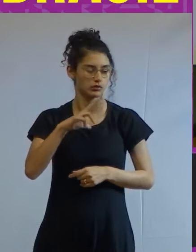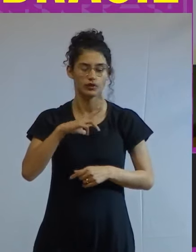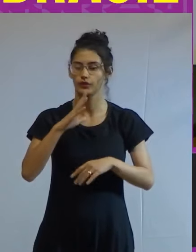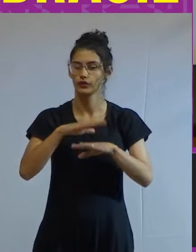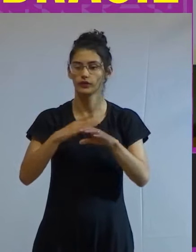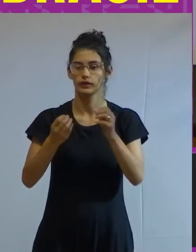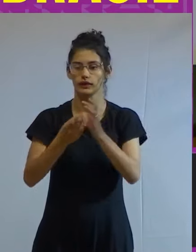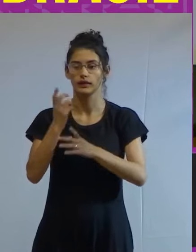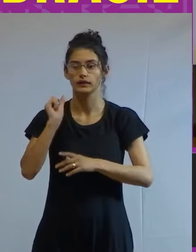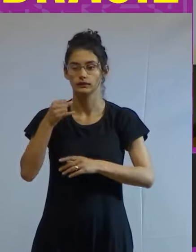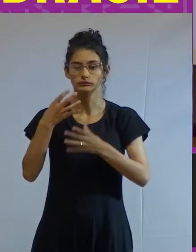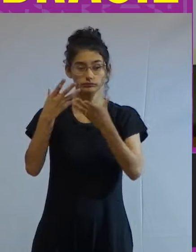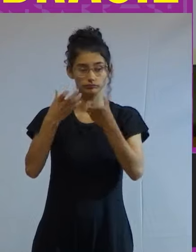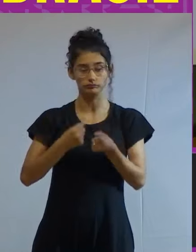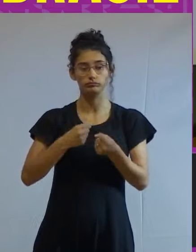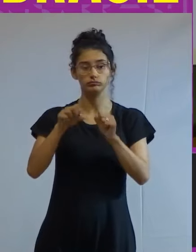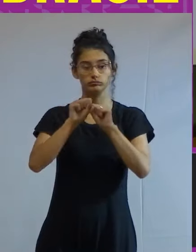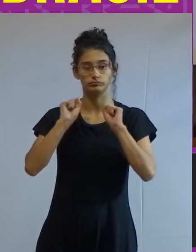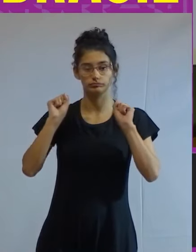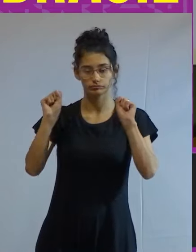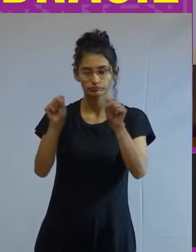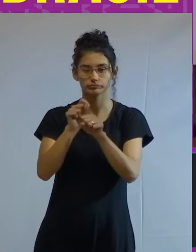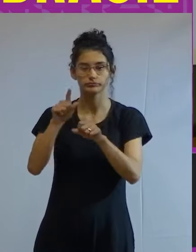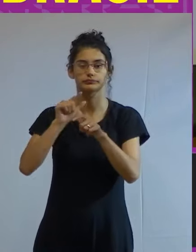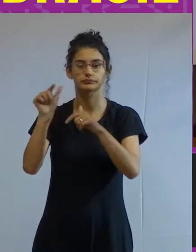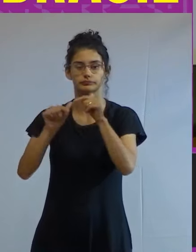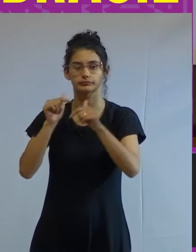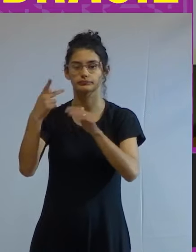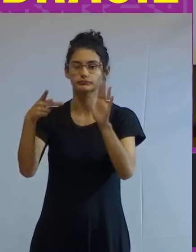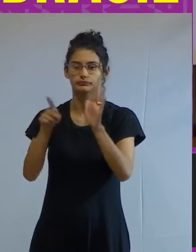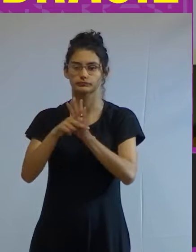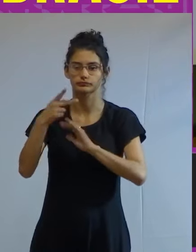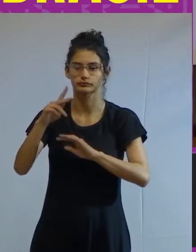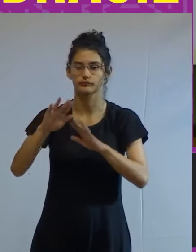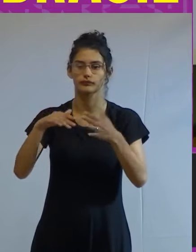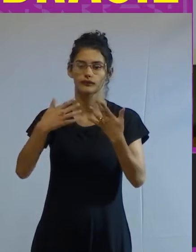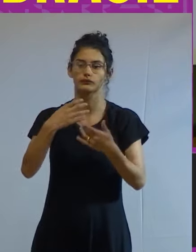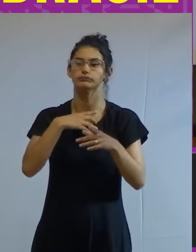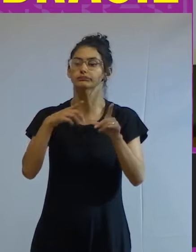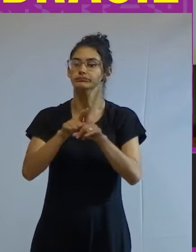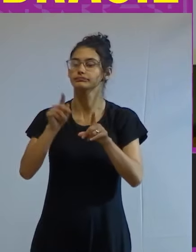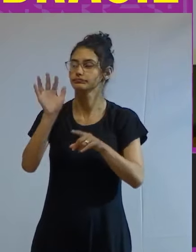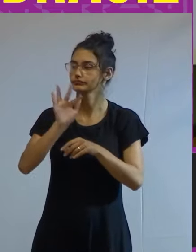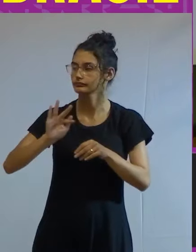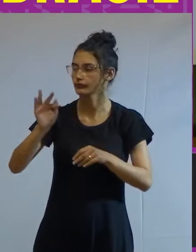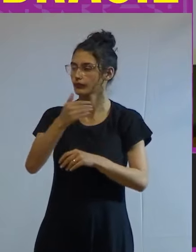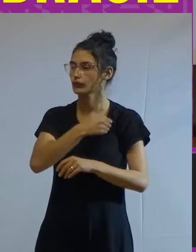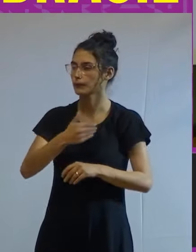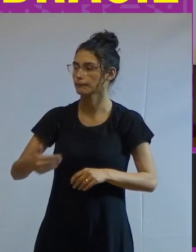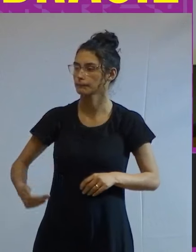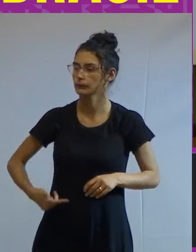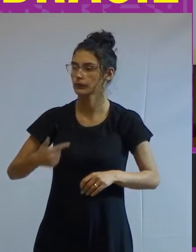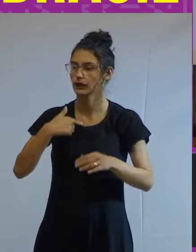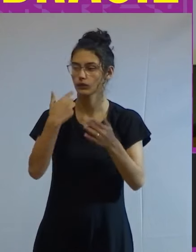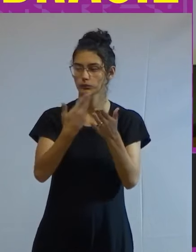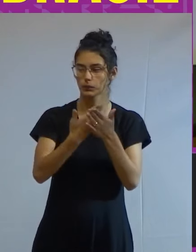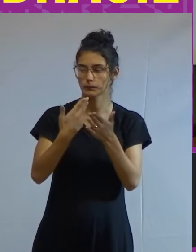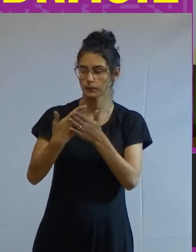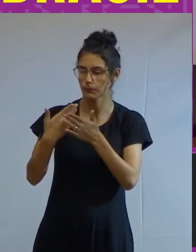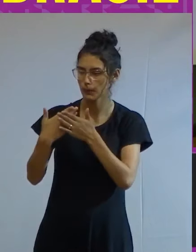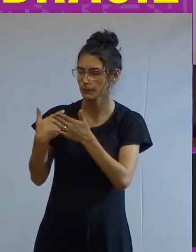e sim se conformar com esse sistema para você trabalhar nele e foi por conta da universidade pública eu estudando